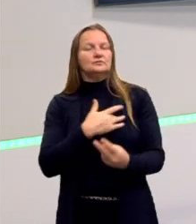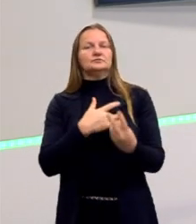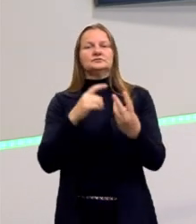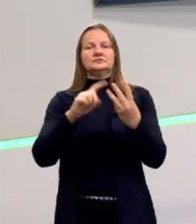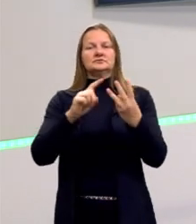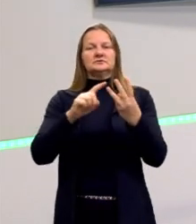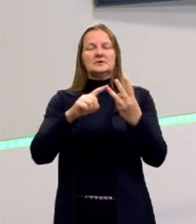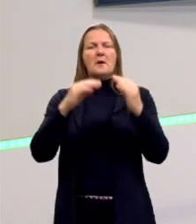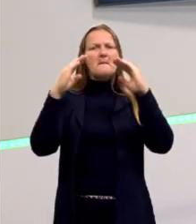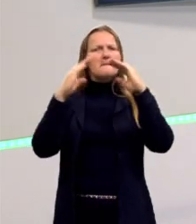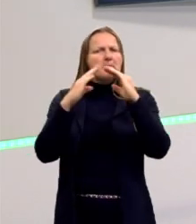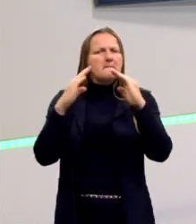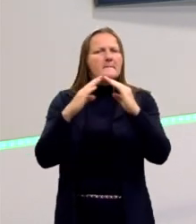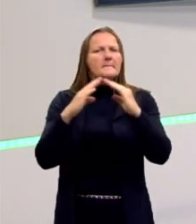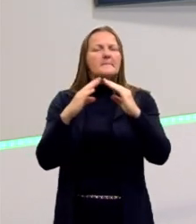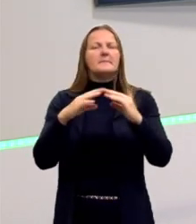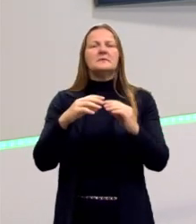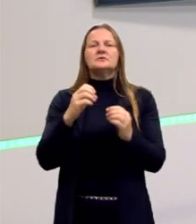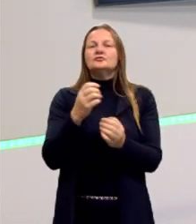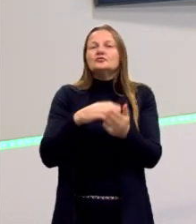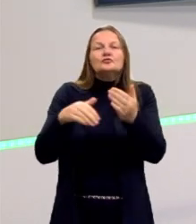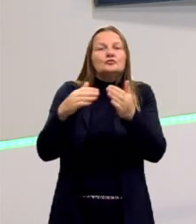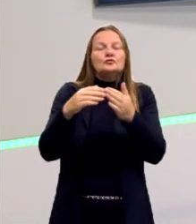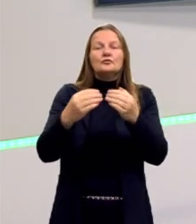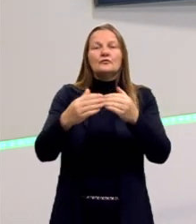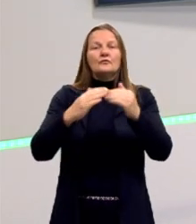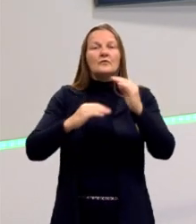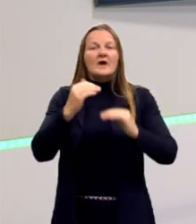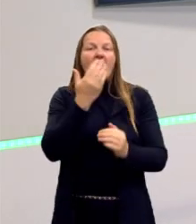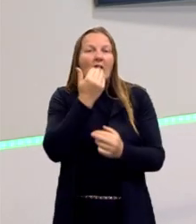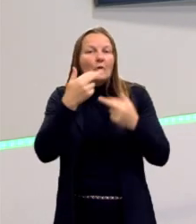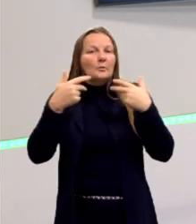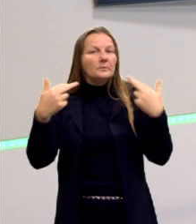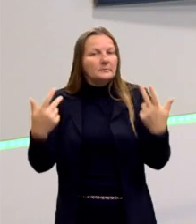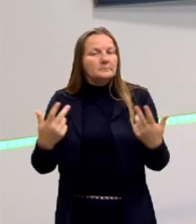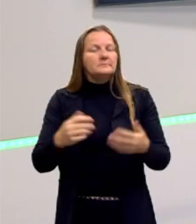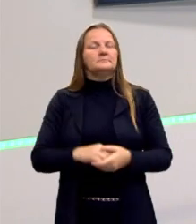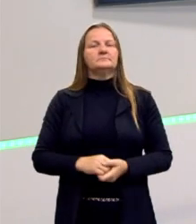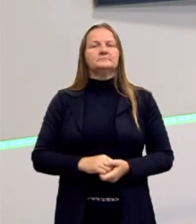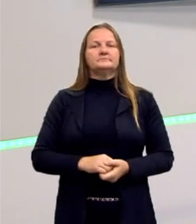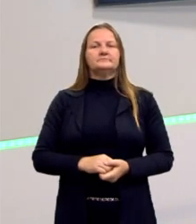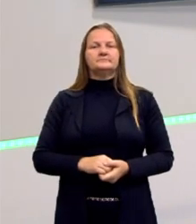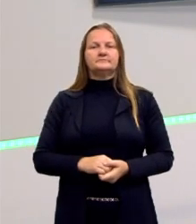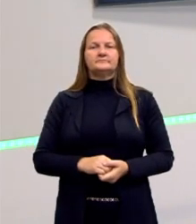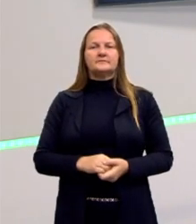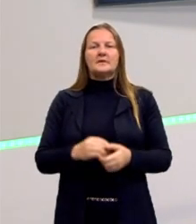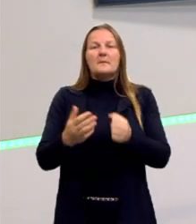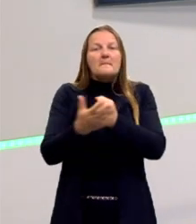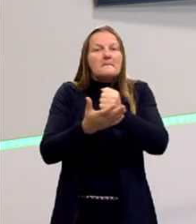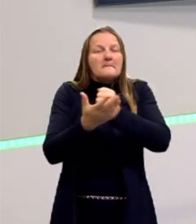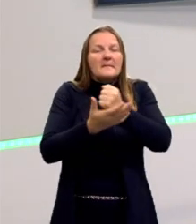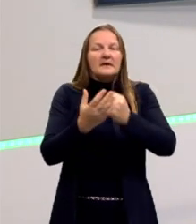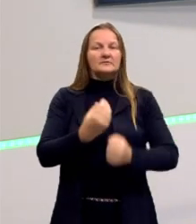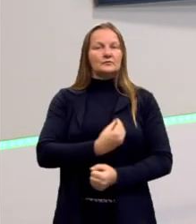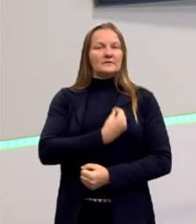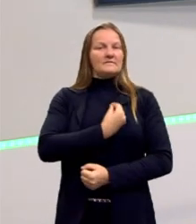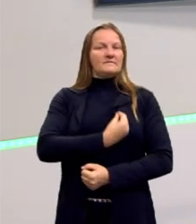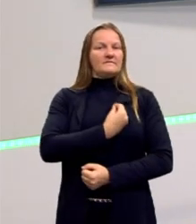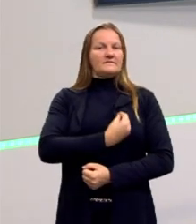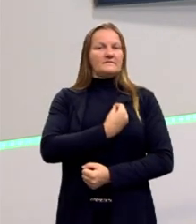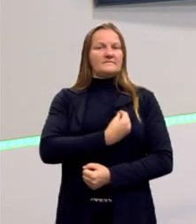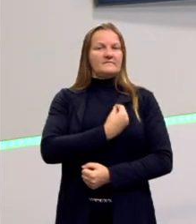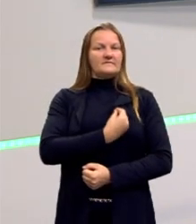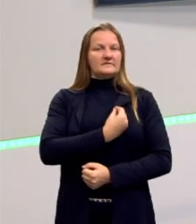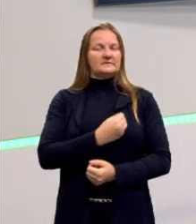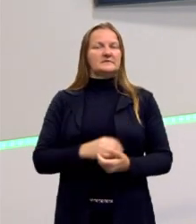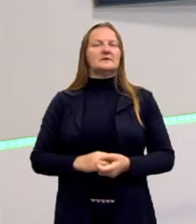precisamos de moradia, Então, coisas, alimentação, essas coisas básicas, que não são